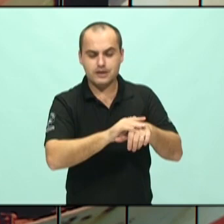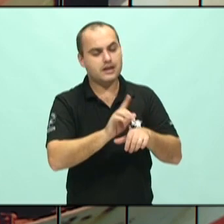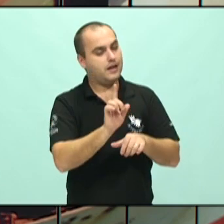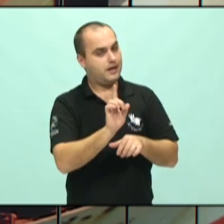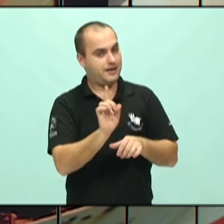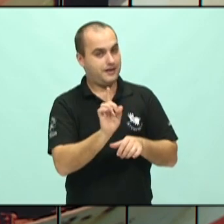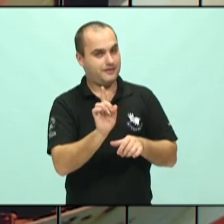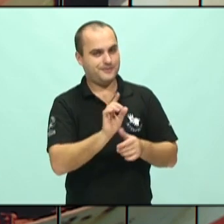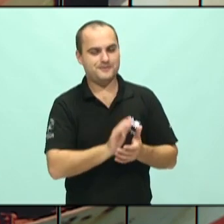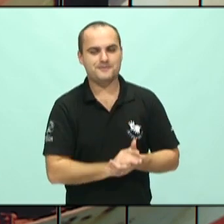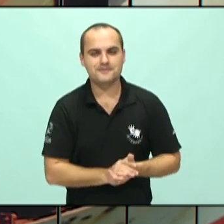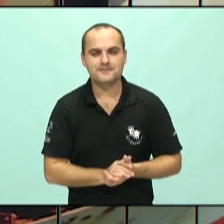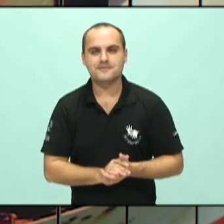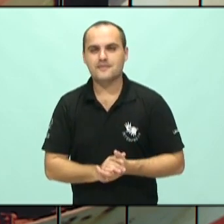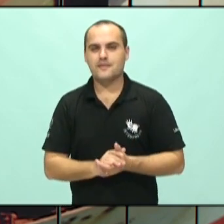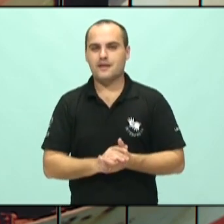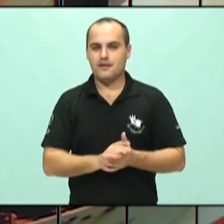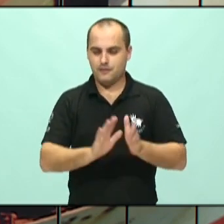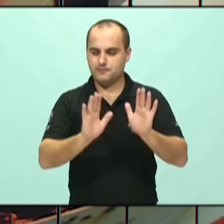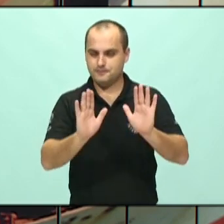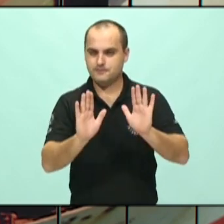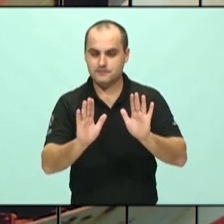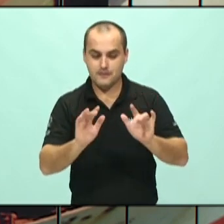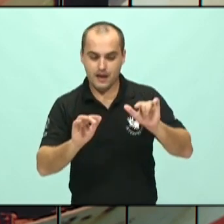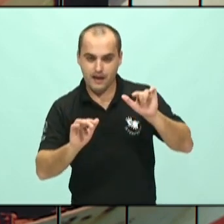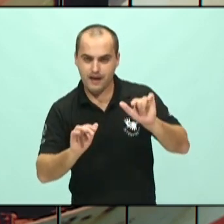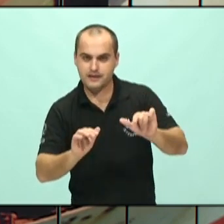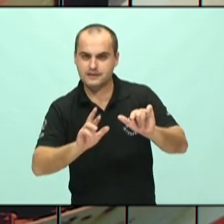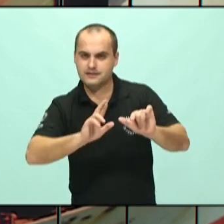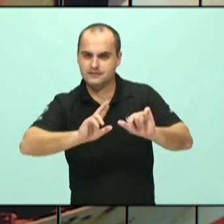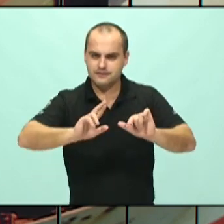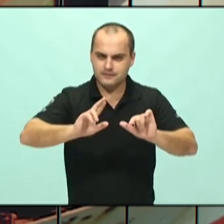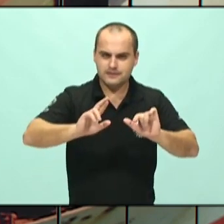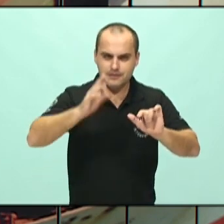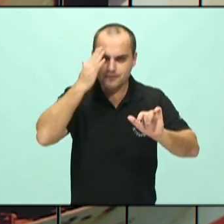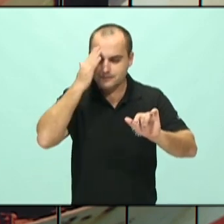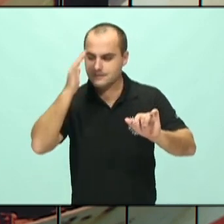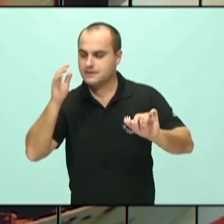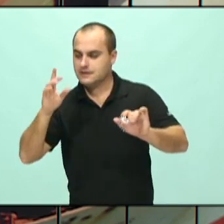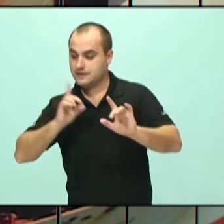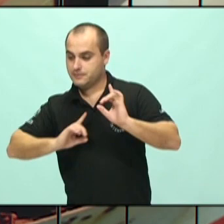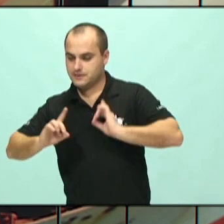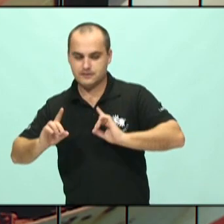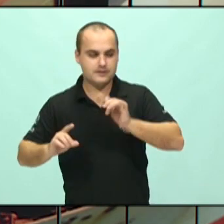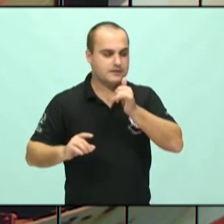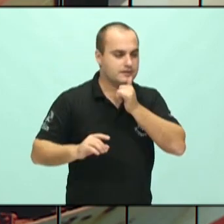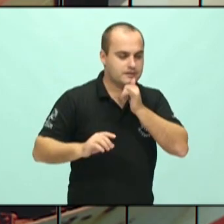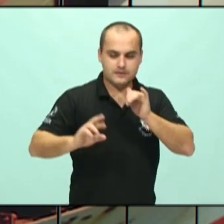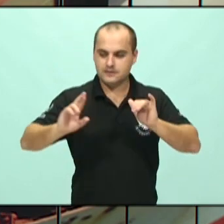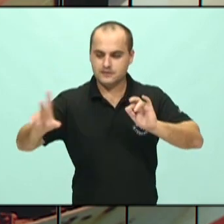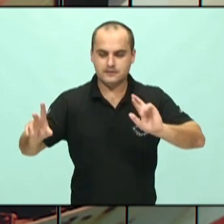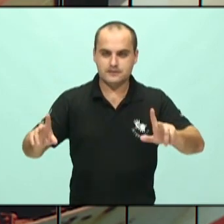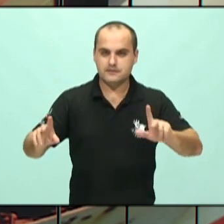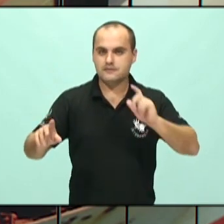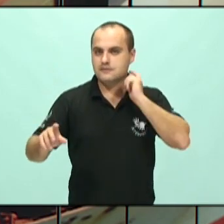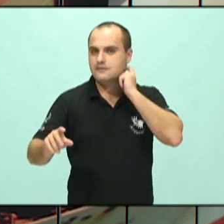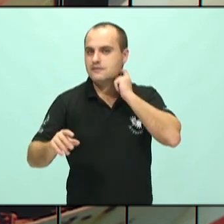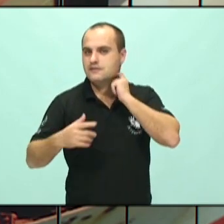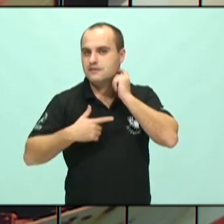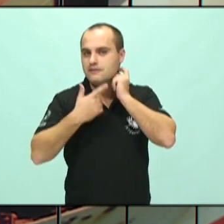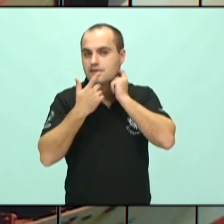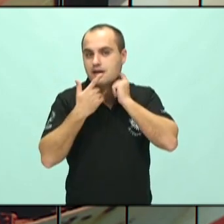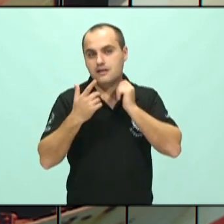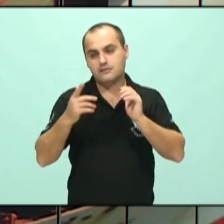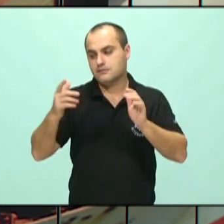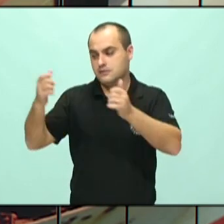justamente essa definição, essa diferenciação, na verdade, ela se faz quando eu olho para a definição. A gente falou que a